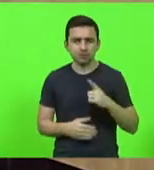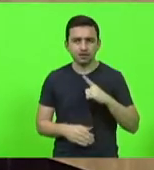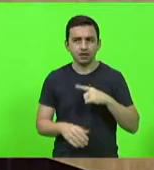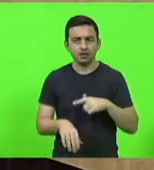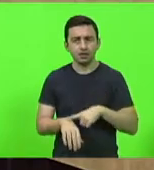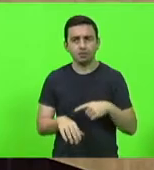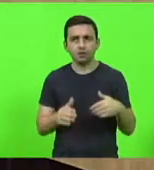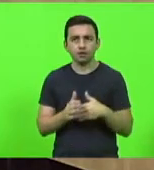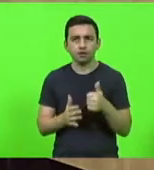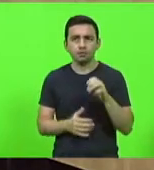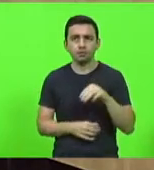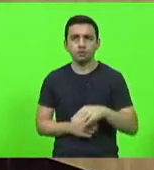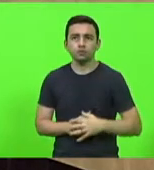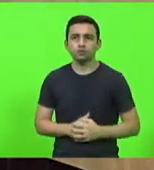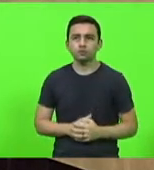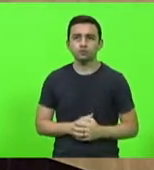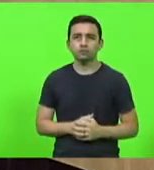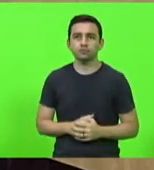10 minutos, os deputados.